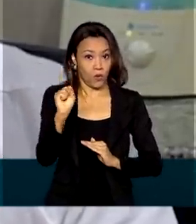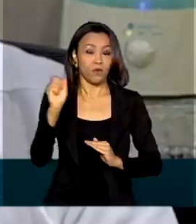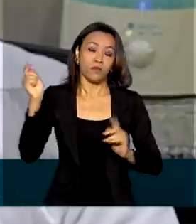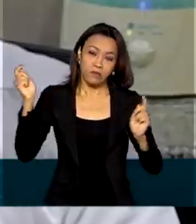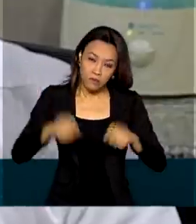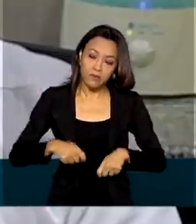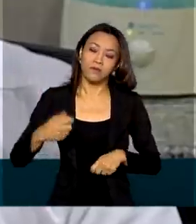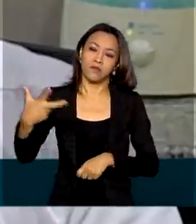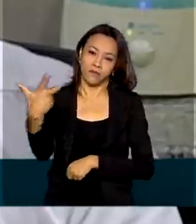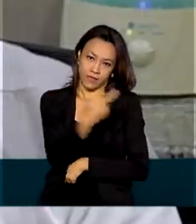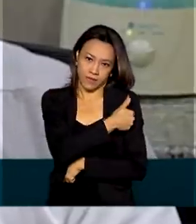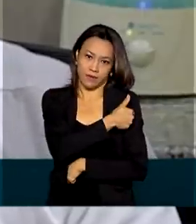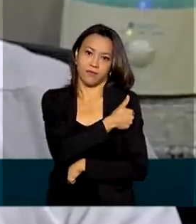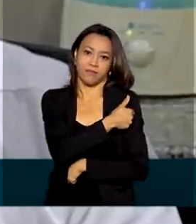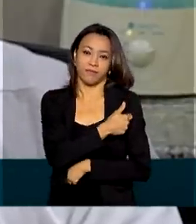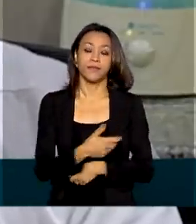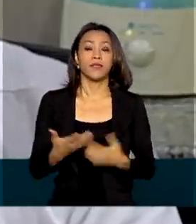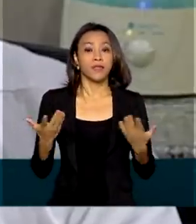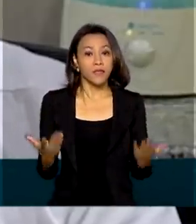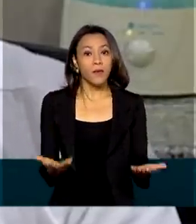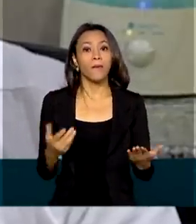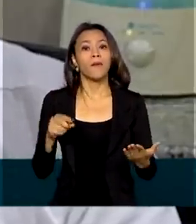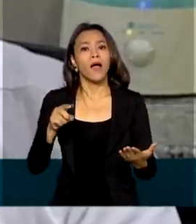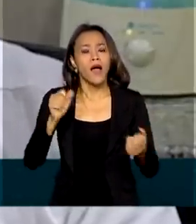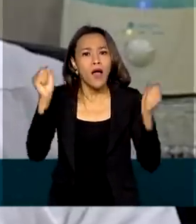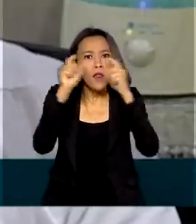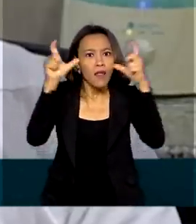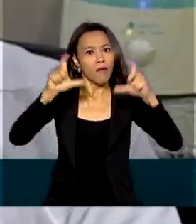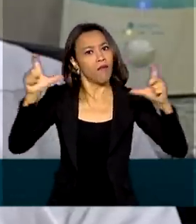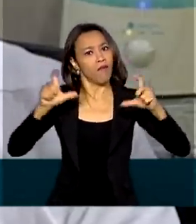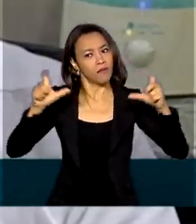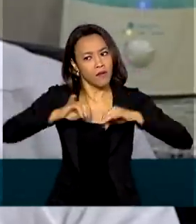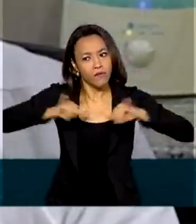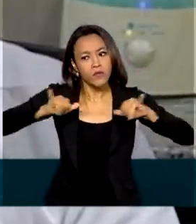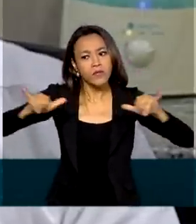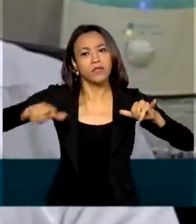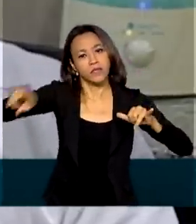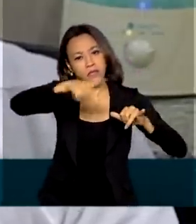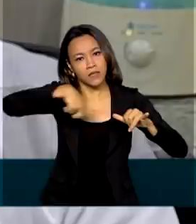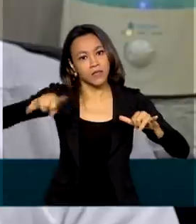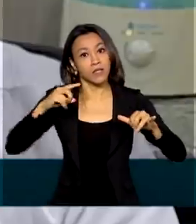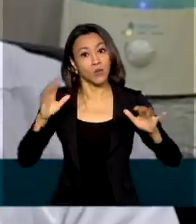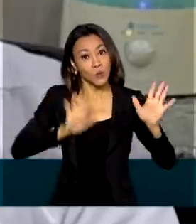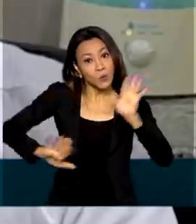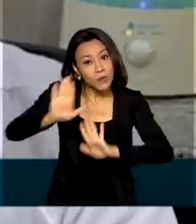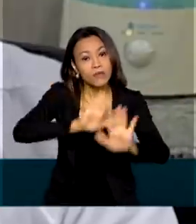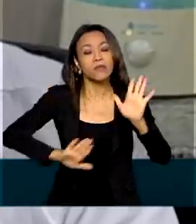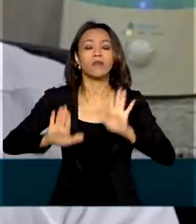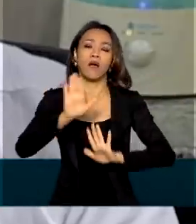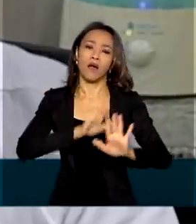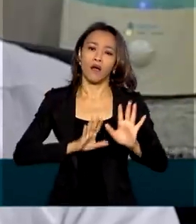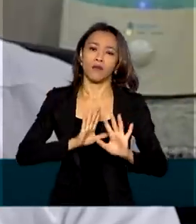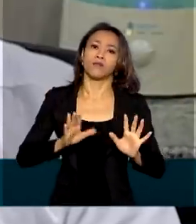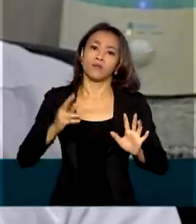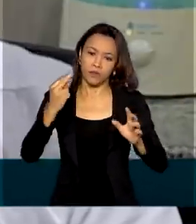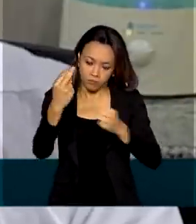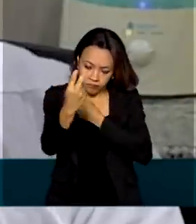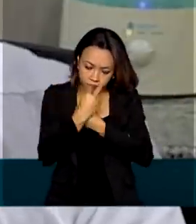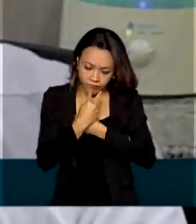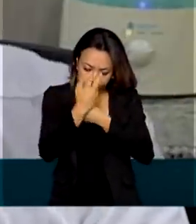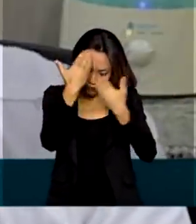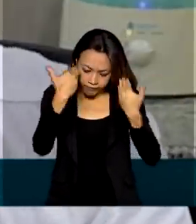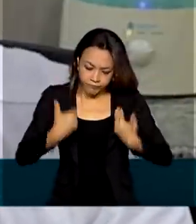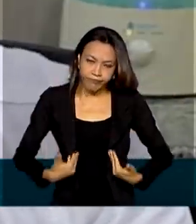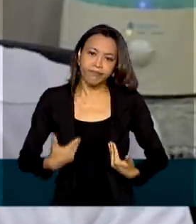vacinados. Enquanto isso, alerto sobre a importância de que todos mantenham os cuidados preventivos individuais para